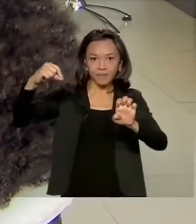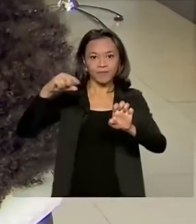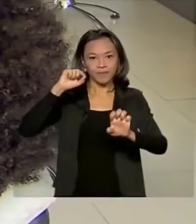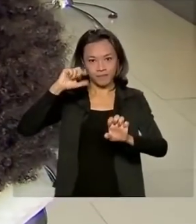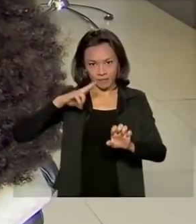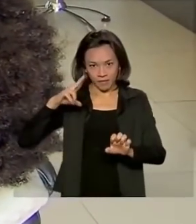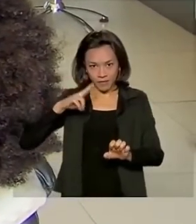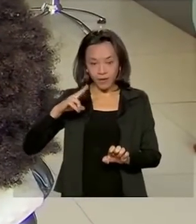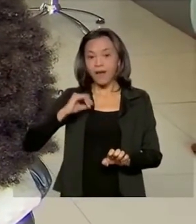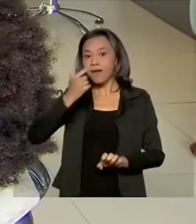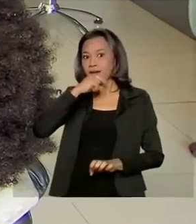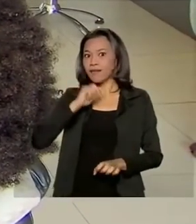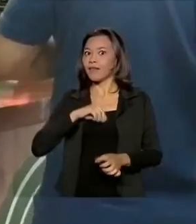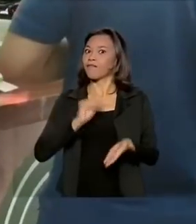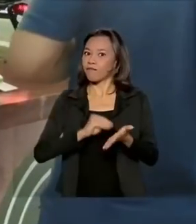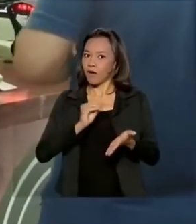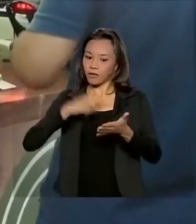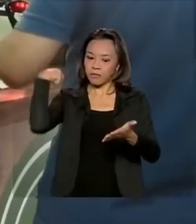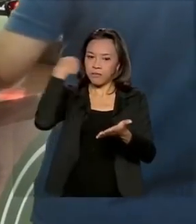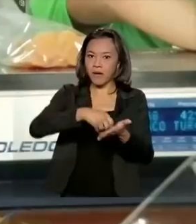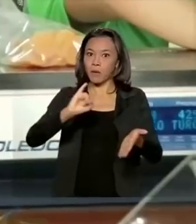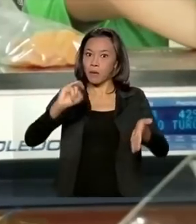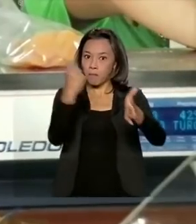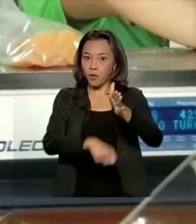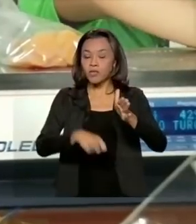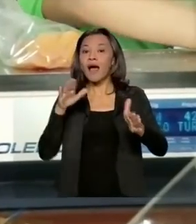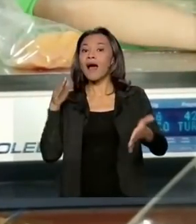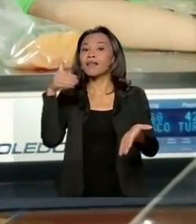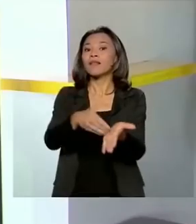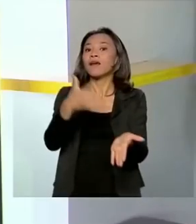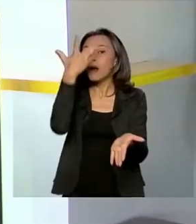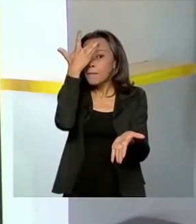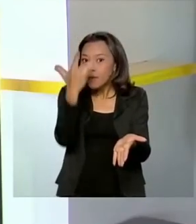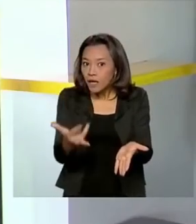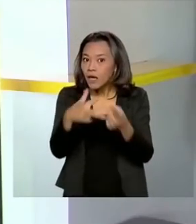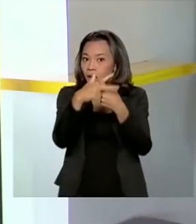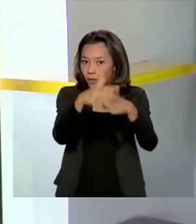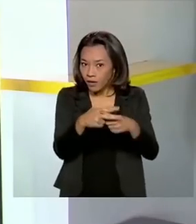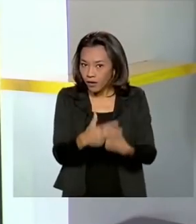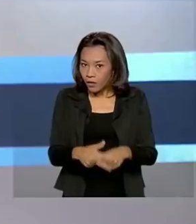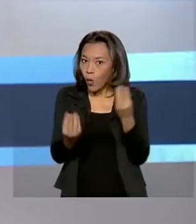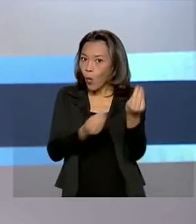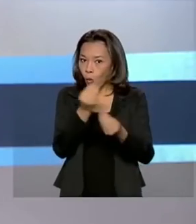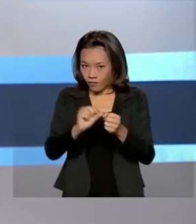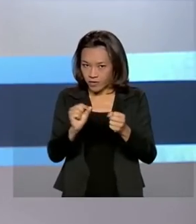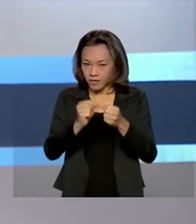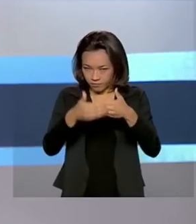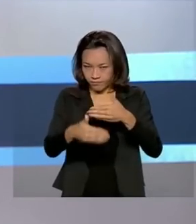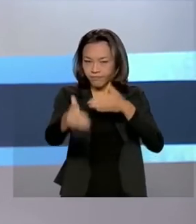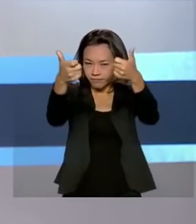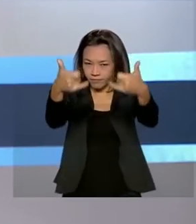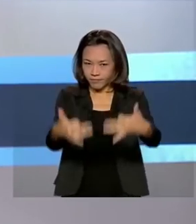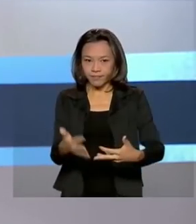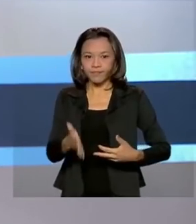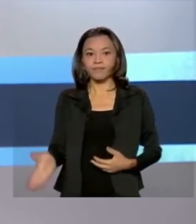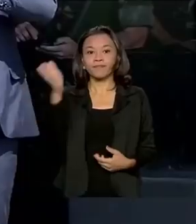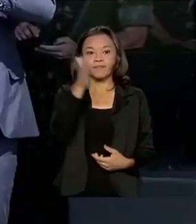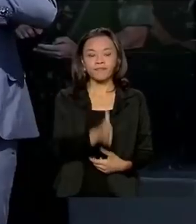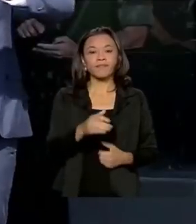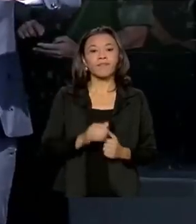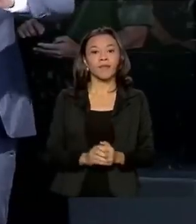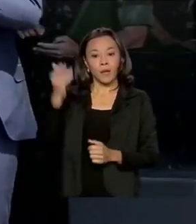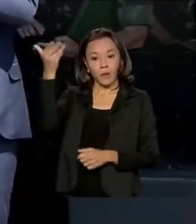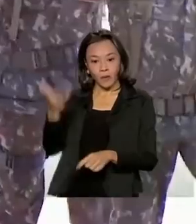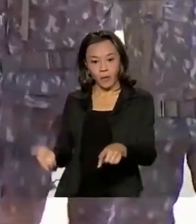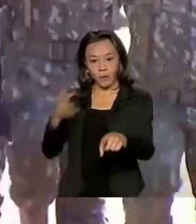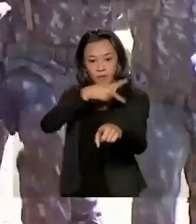Quem está devendo impostos tem até amanhã para regularizar a situação. Saiba o que fazer. E veja ainda! O presidente